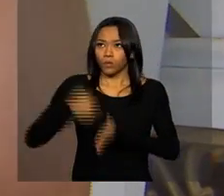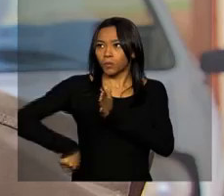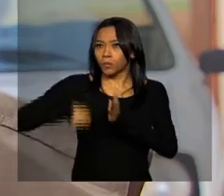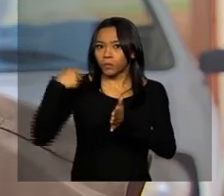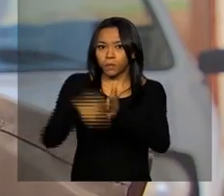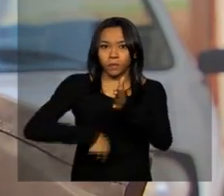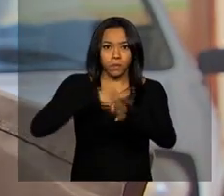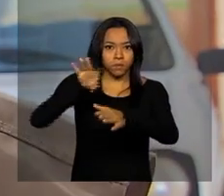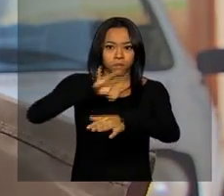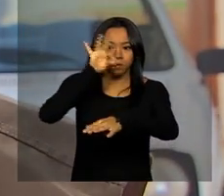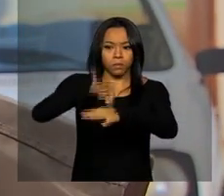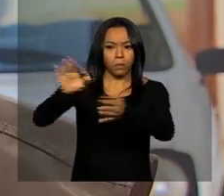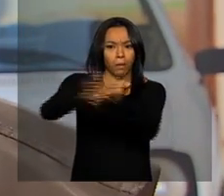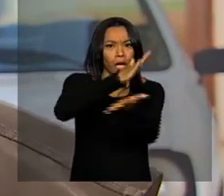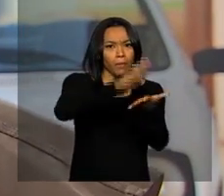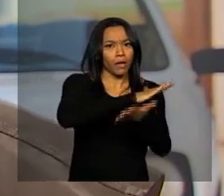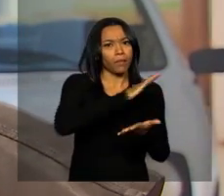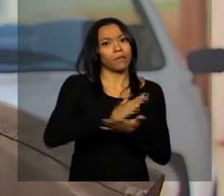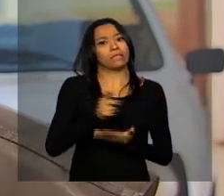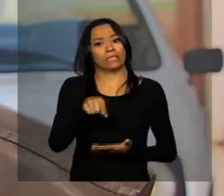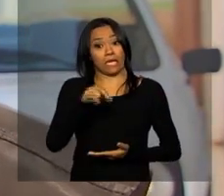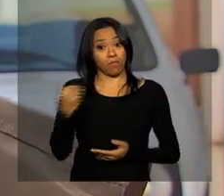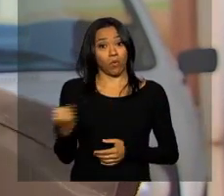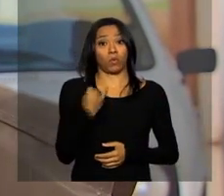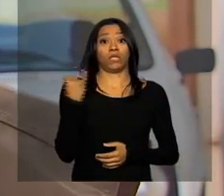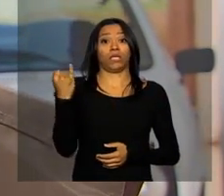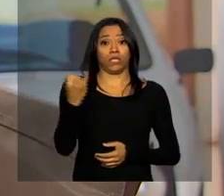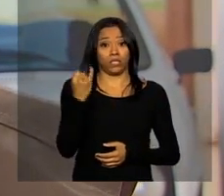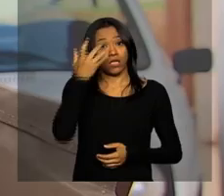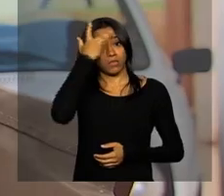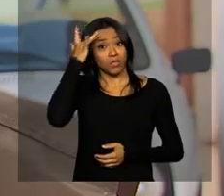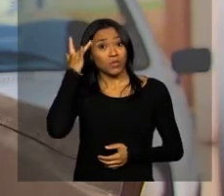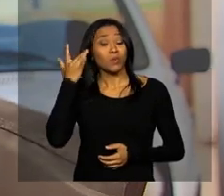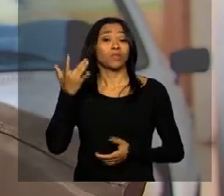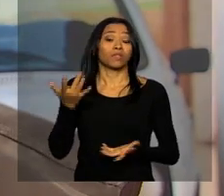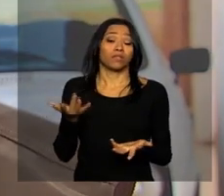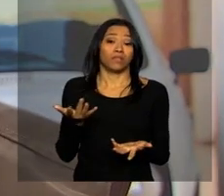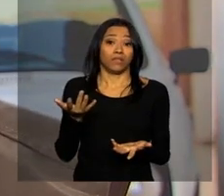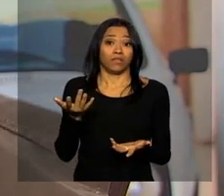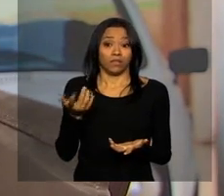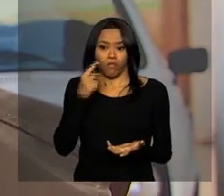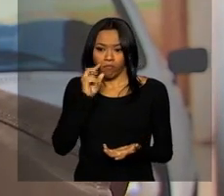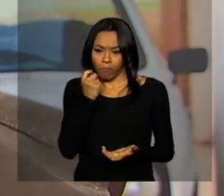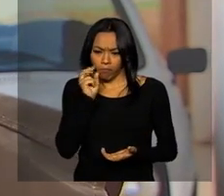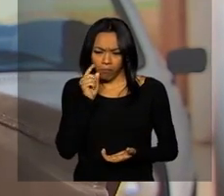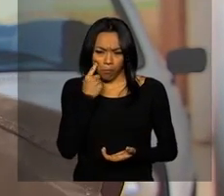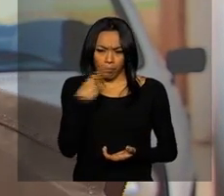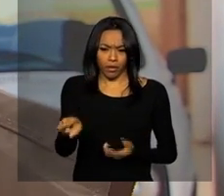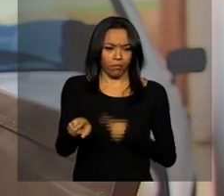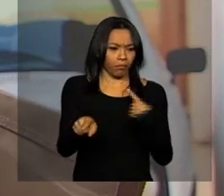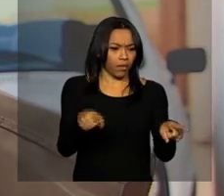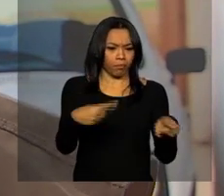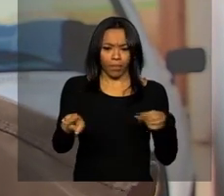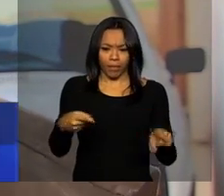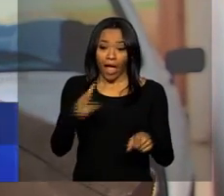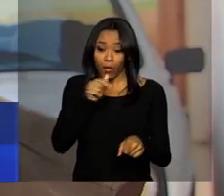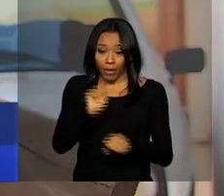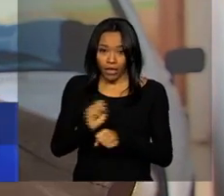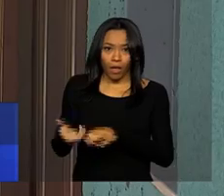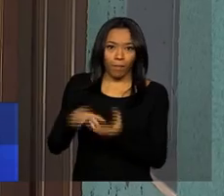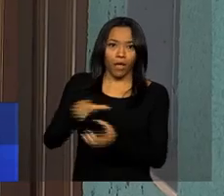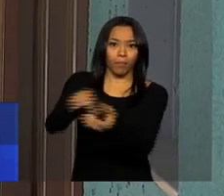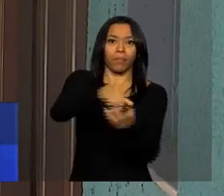aegypti. É muito importante realmente que as pessoas eliminem os focos. Não basta tratar, tem que ser